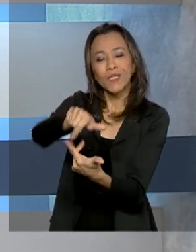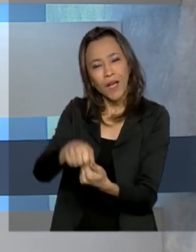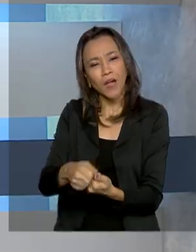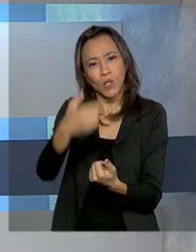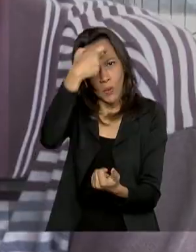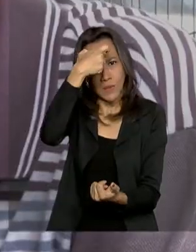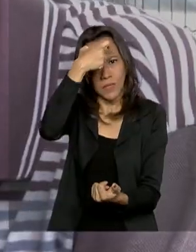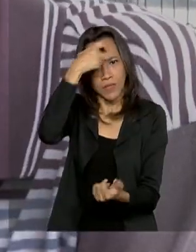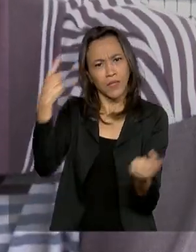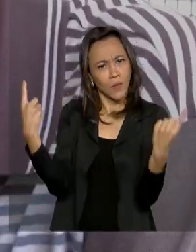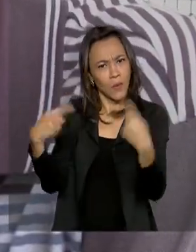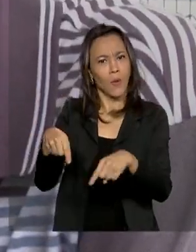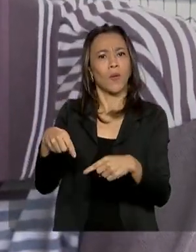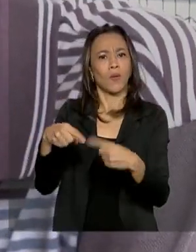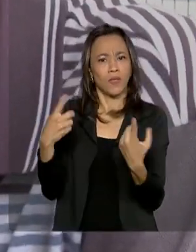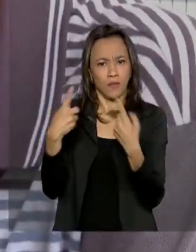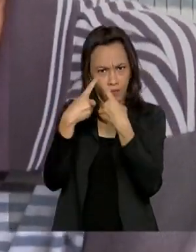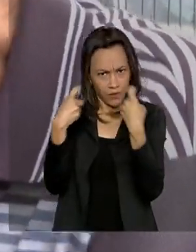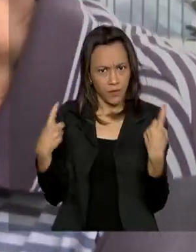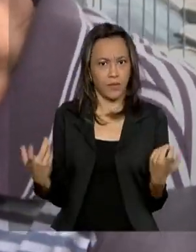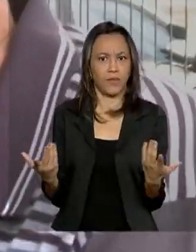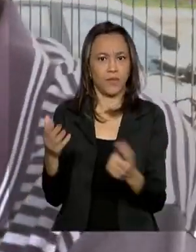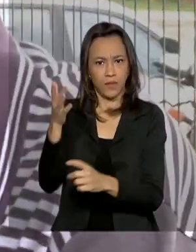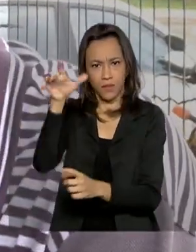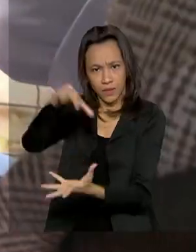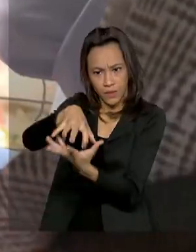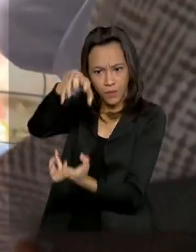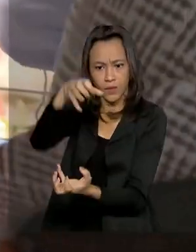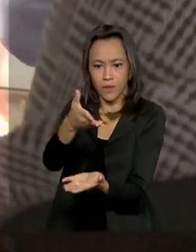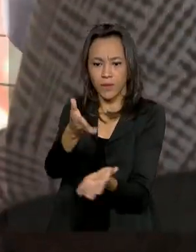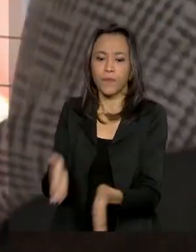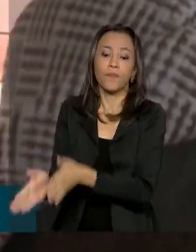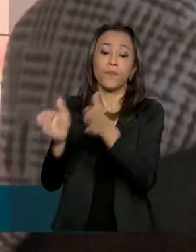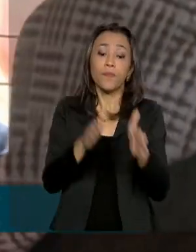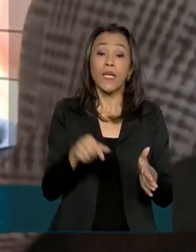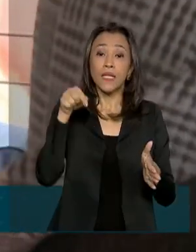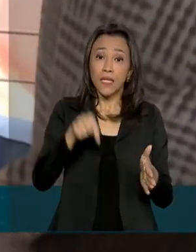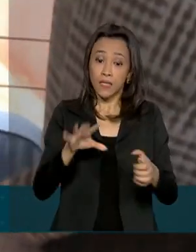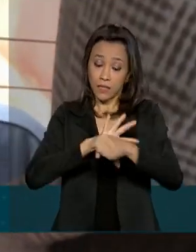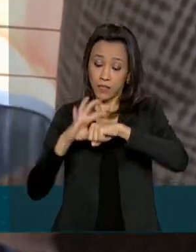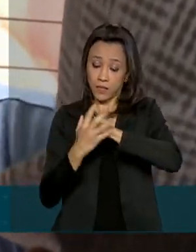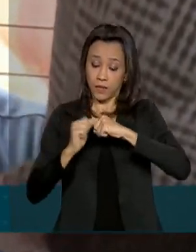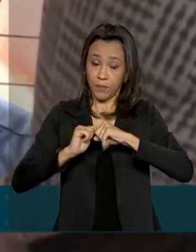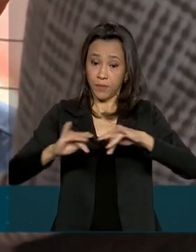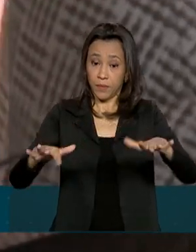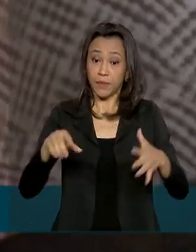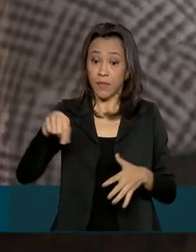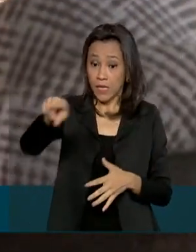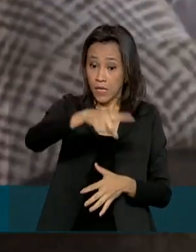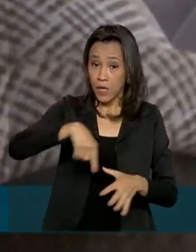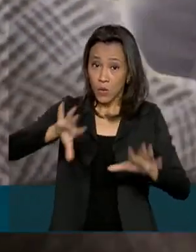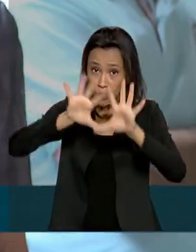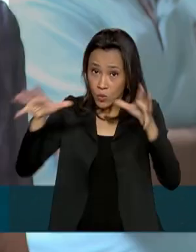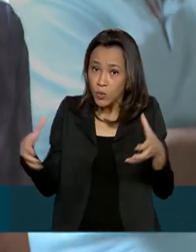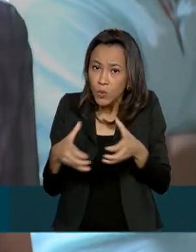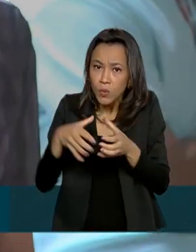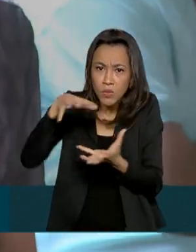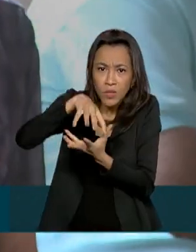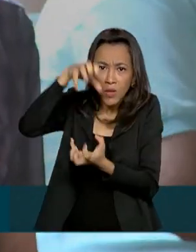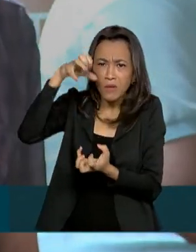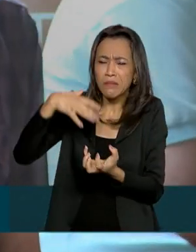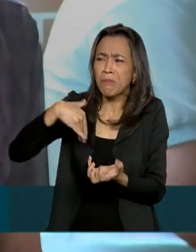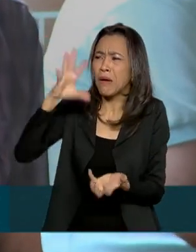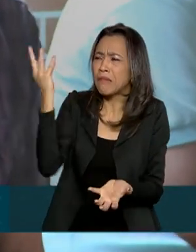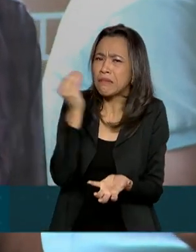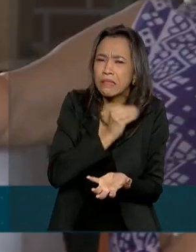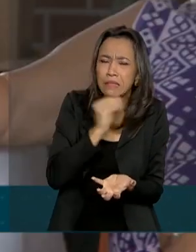Idosa. No atual cenário de pandemia da Covid-19, a população idosa é uma das mais vulneráveis.